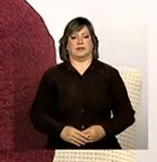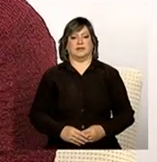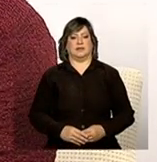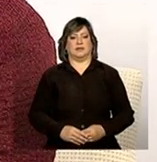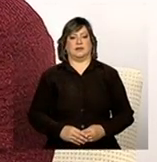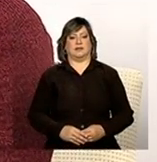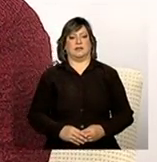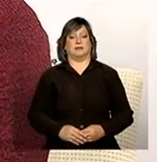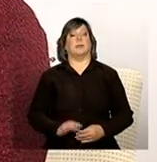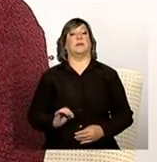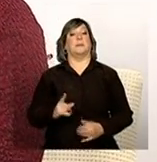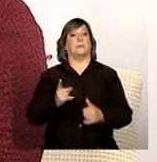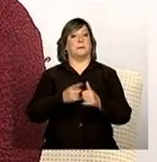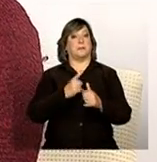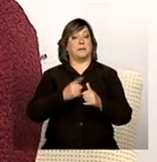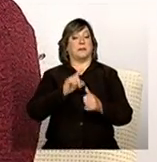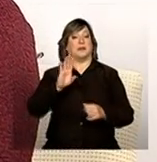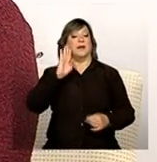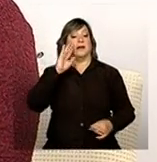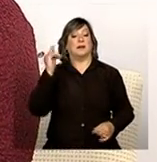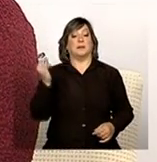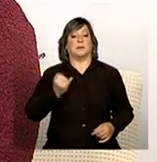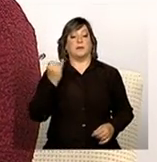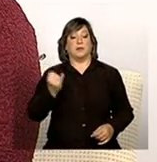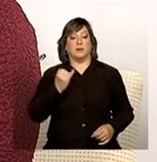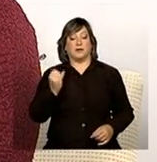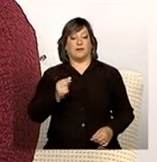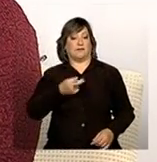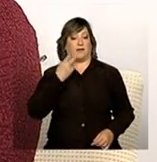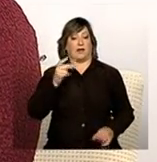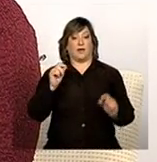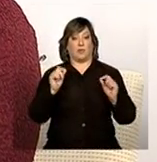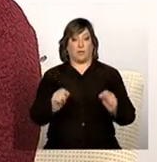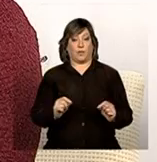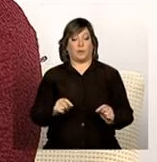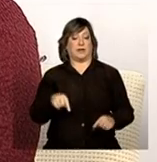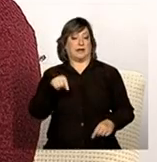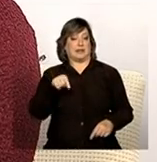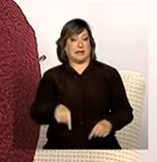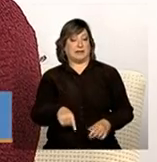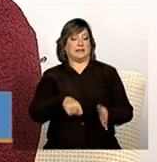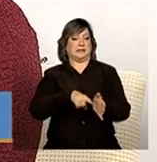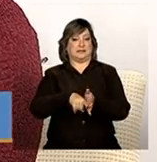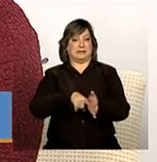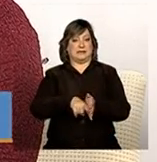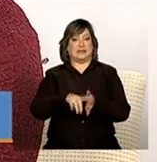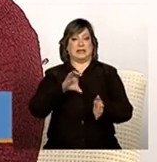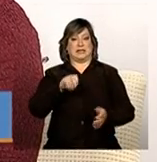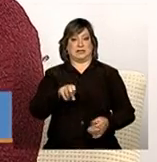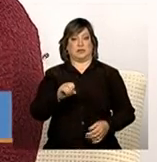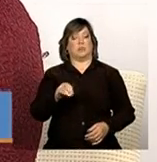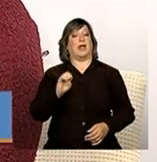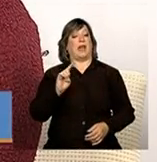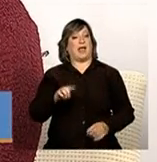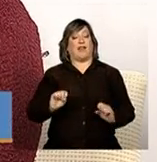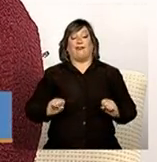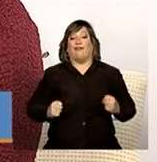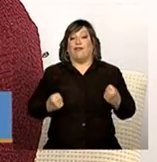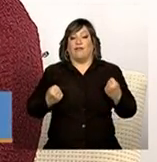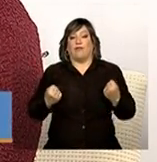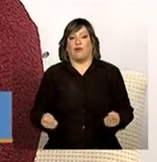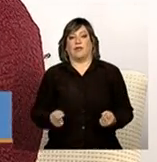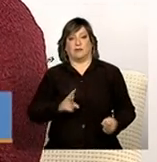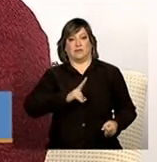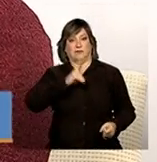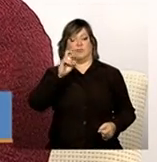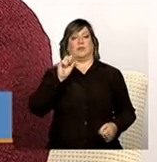Primeiro, é importante dizer, Adriana, que o censo, ele é um esforço enorme dos